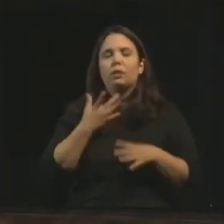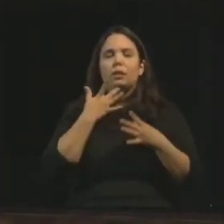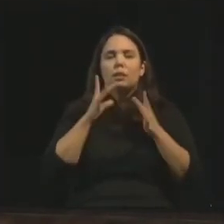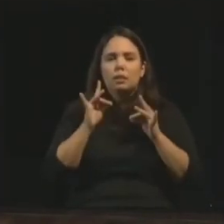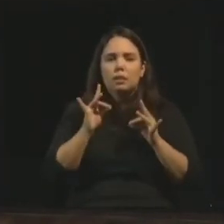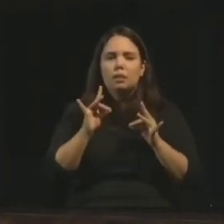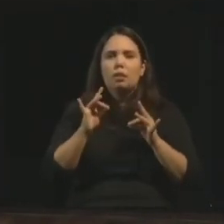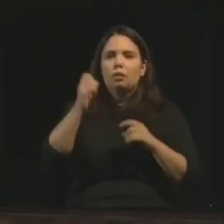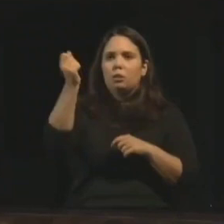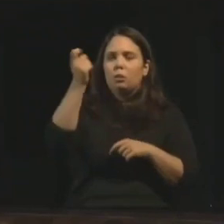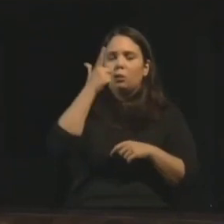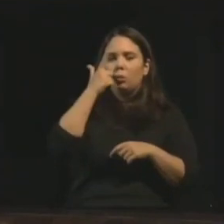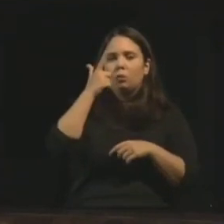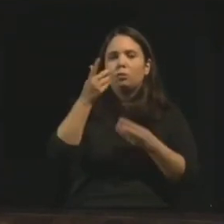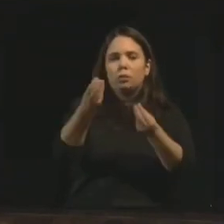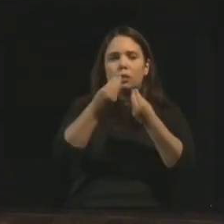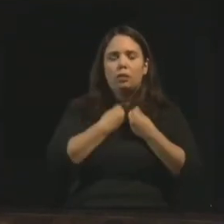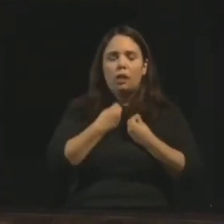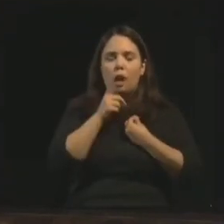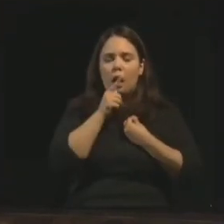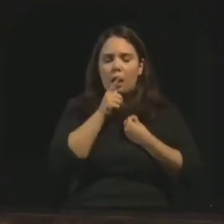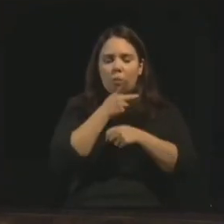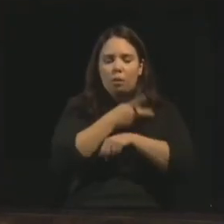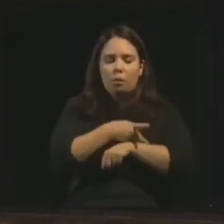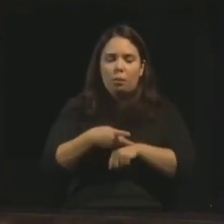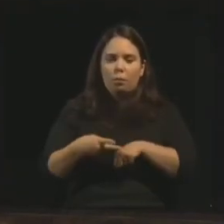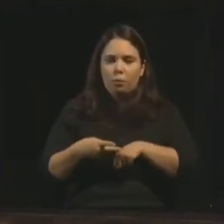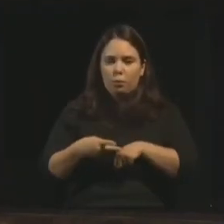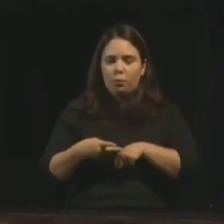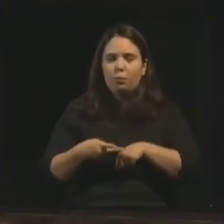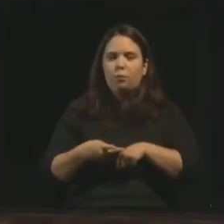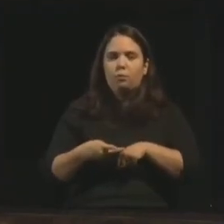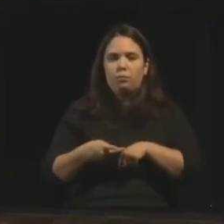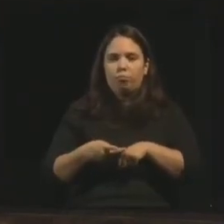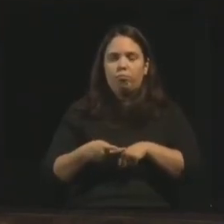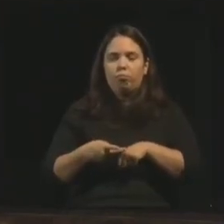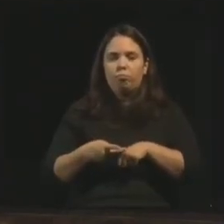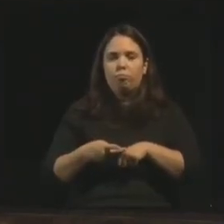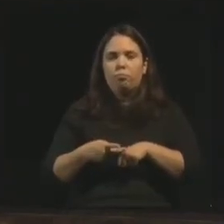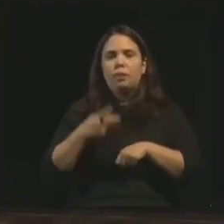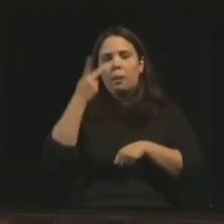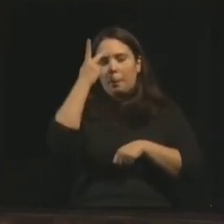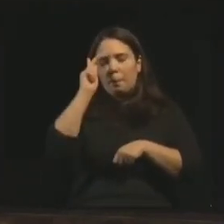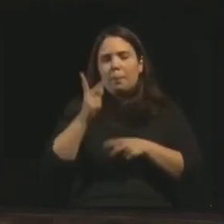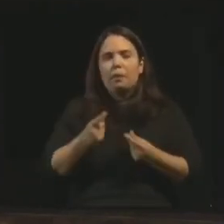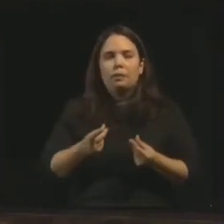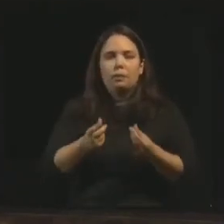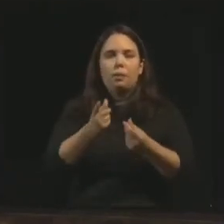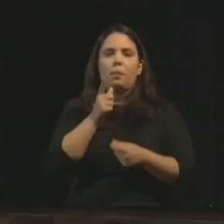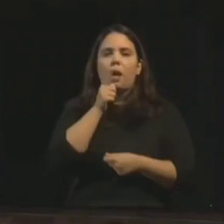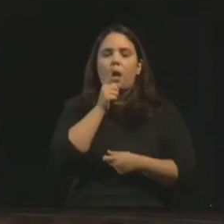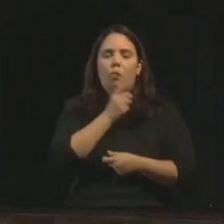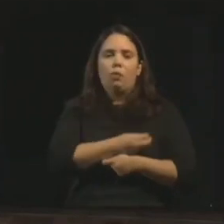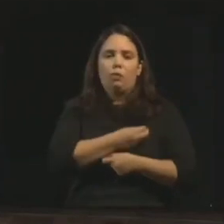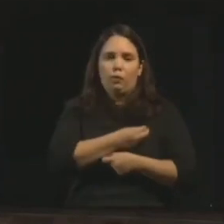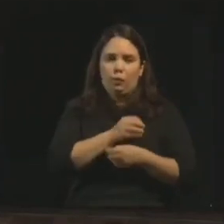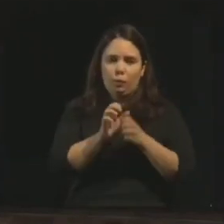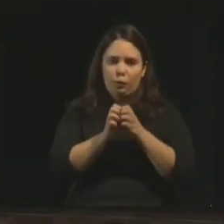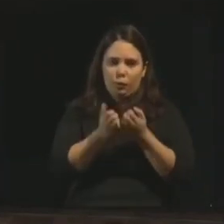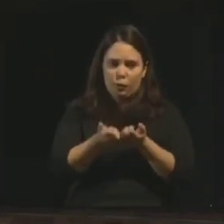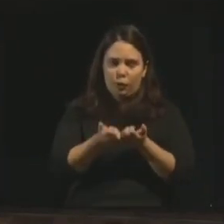luz e me ofereceste água pura que descedenta a sede para todos sempre, a água viva do Evangelho.